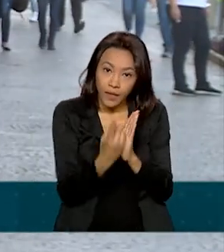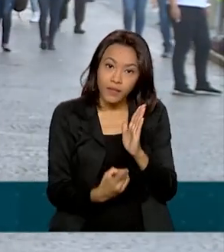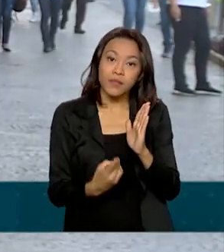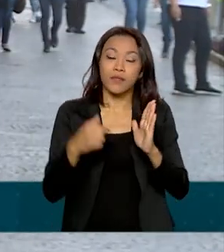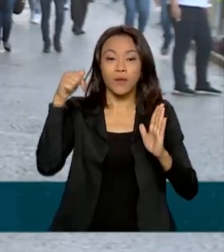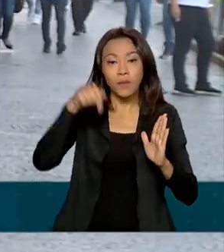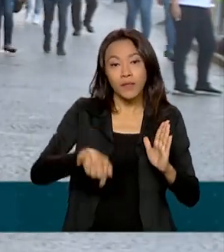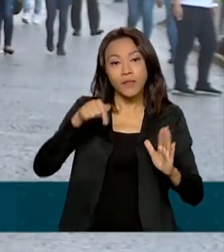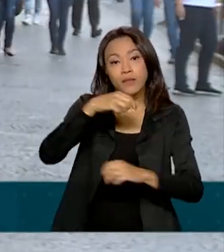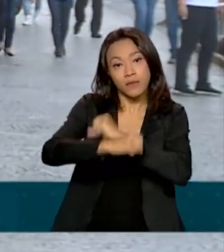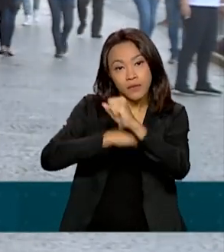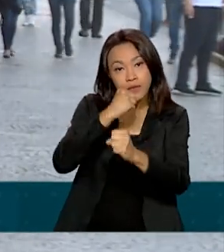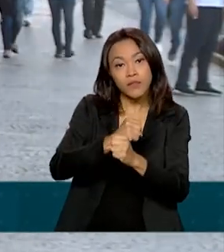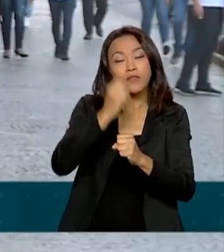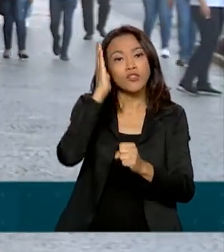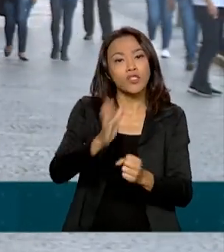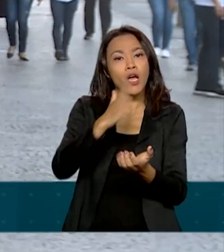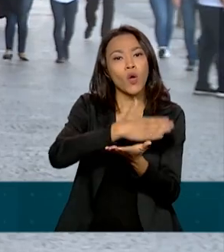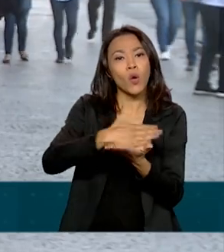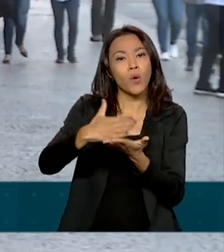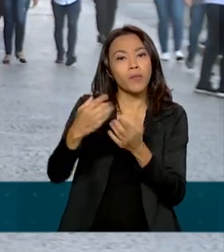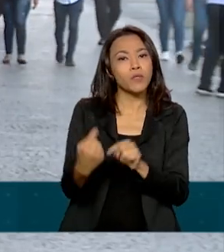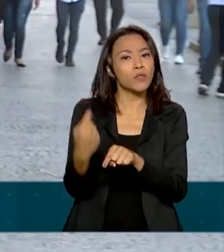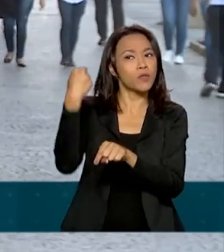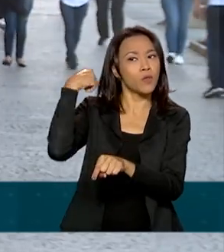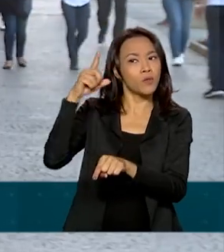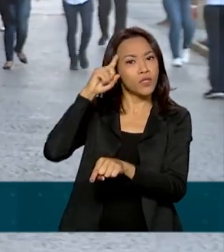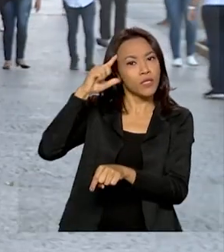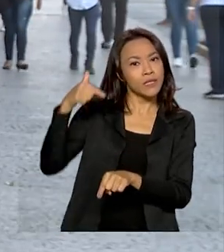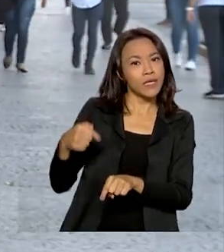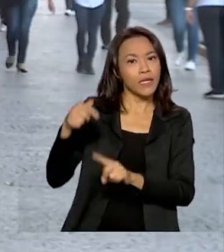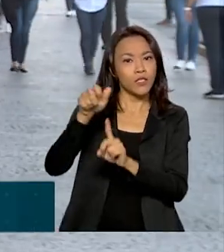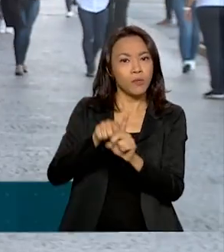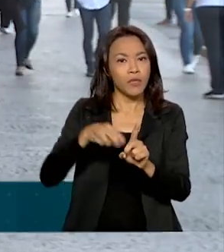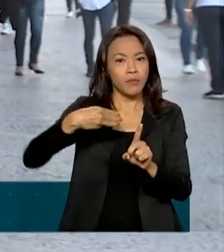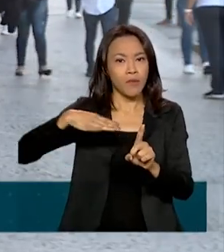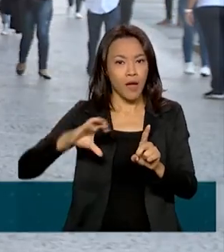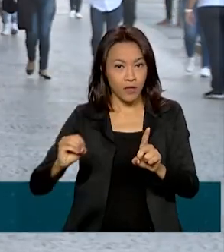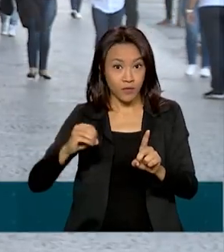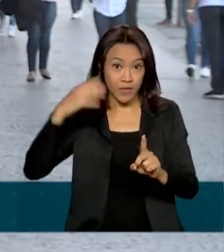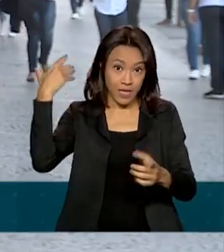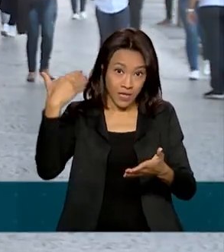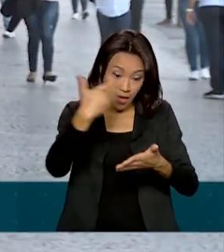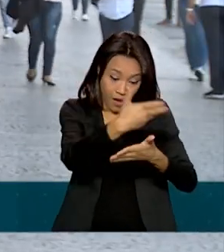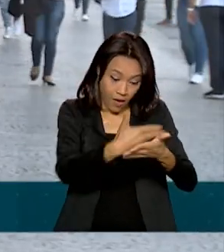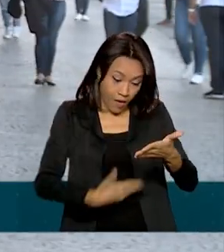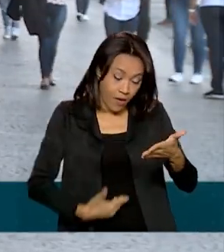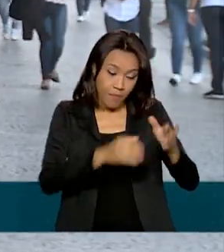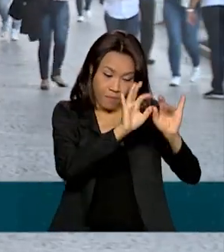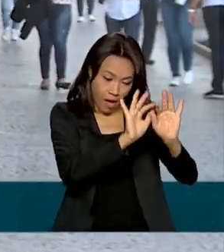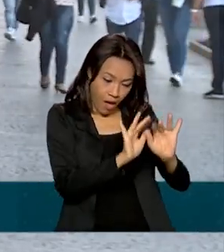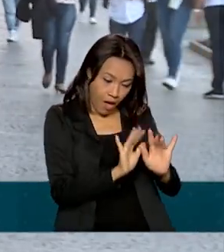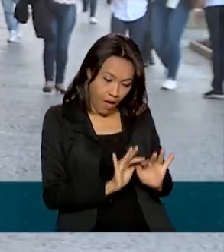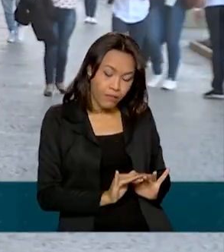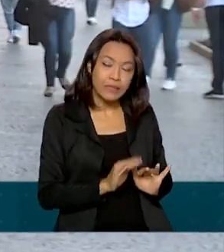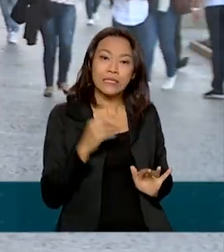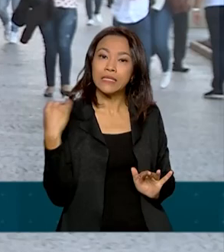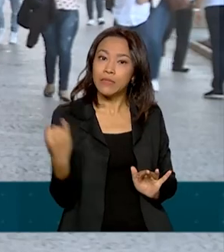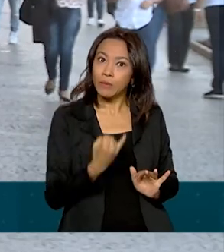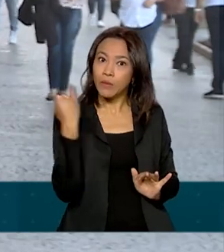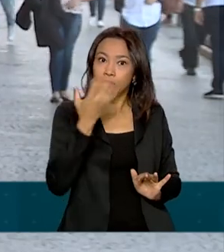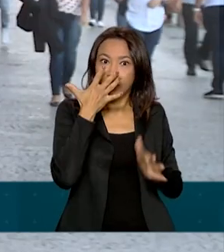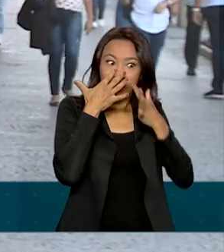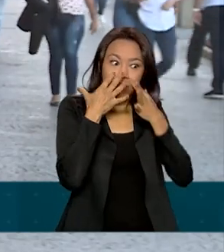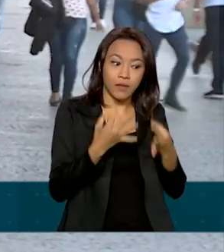2022 começou no último dia 7 de março e na hora de prestar contas com o leão é importante ficar